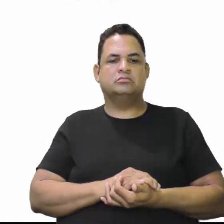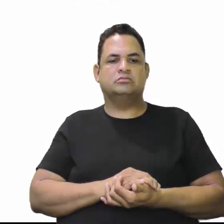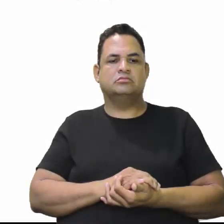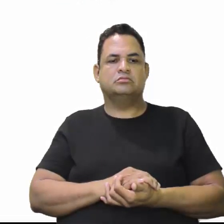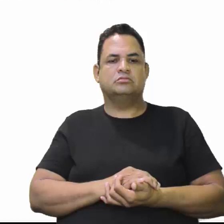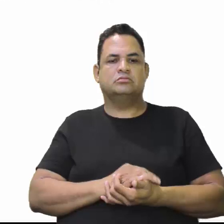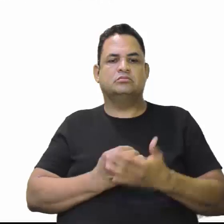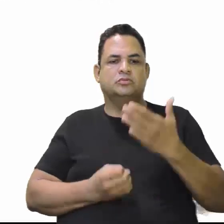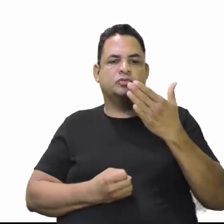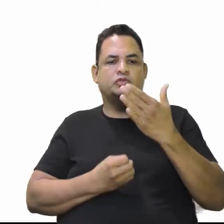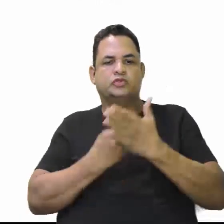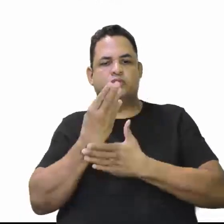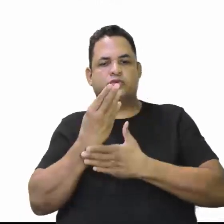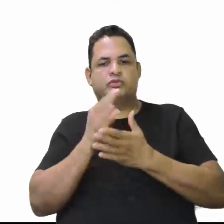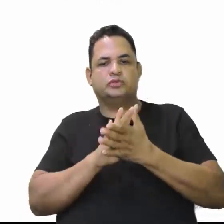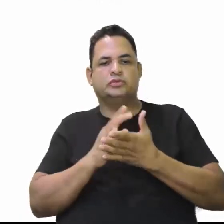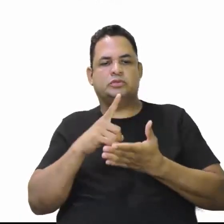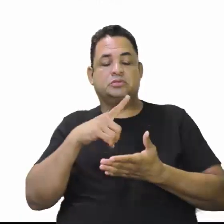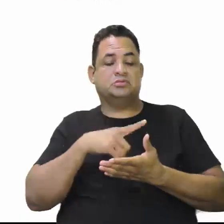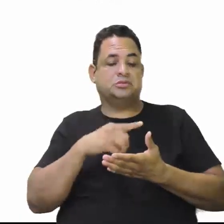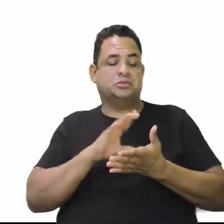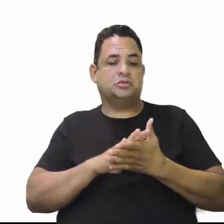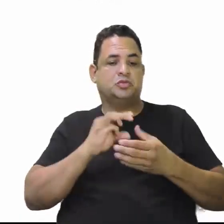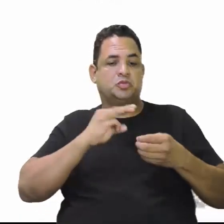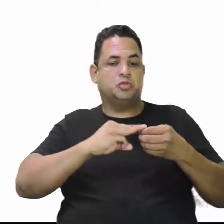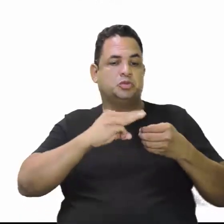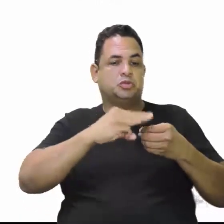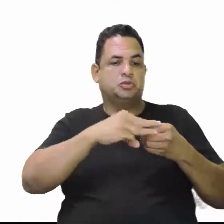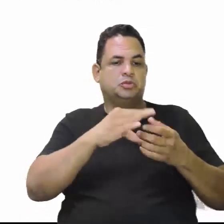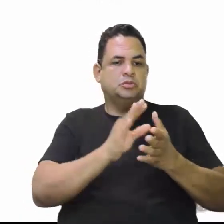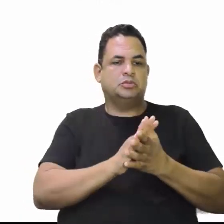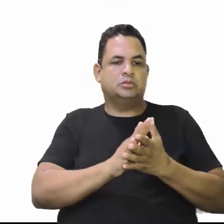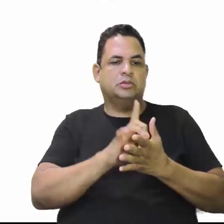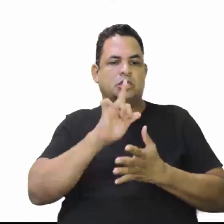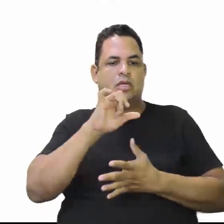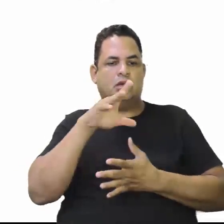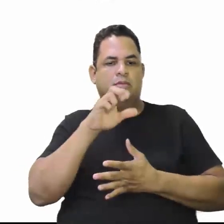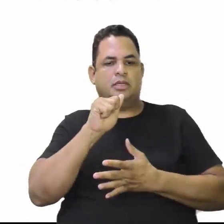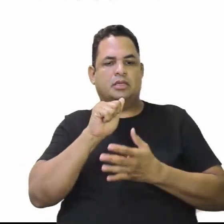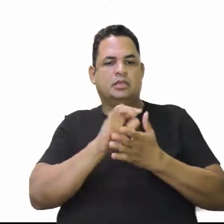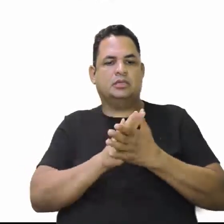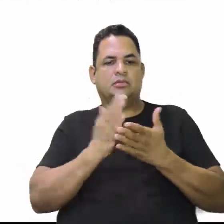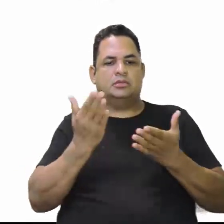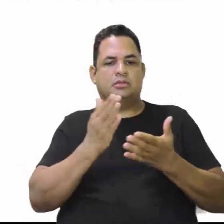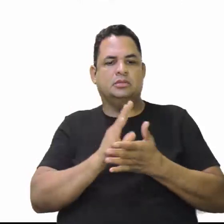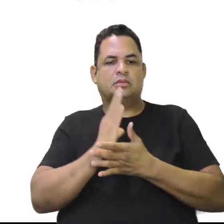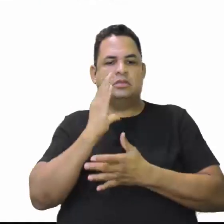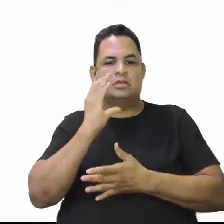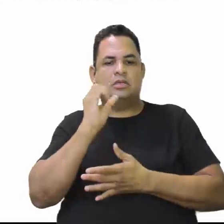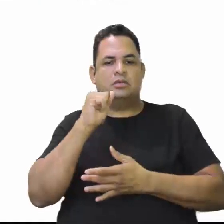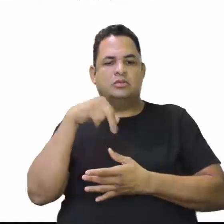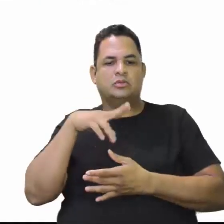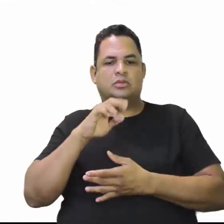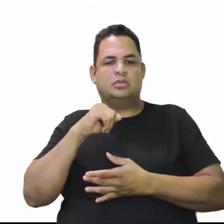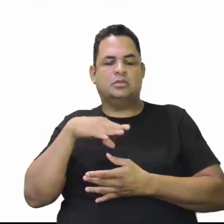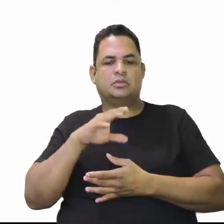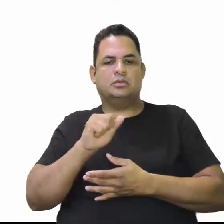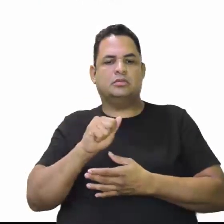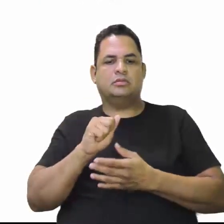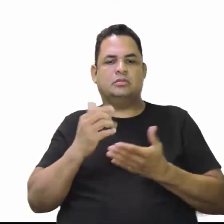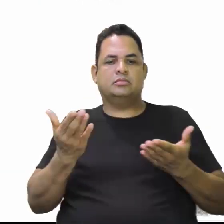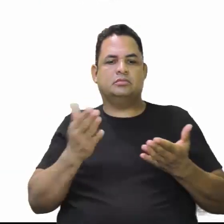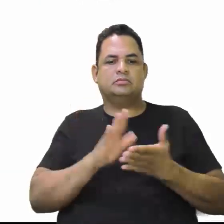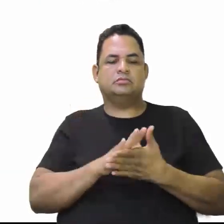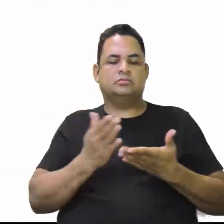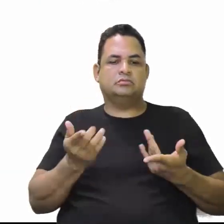Criado o território, foram definidos seus municípios. Lábrea, Canutama, a gente coloca Canutama aqui,